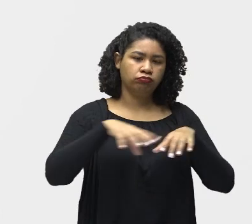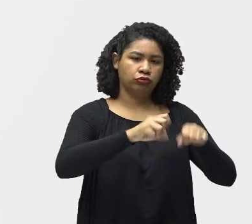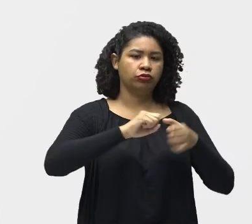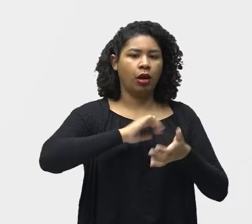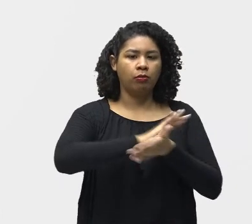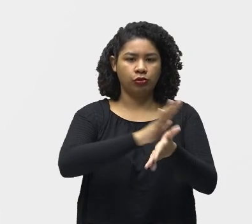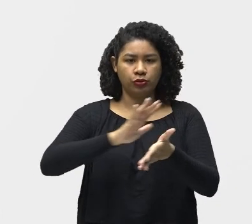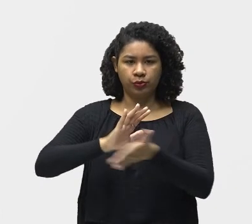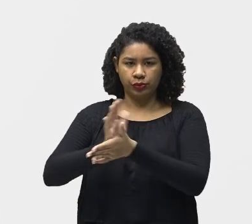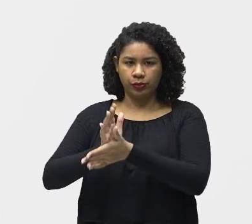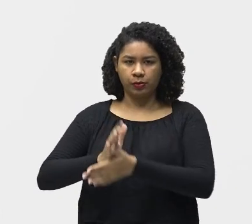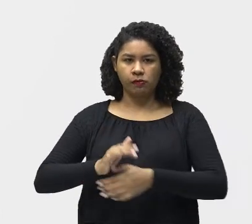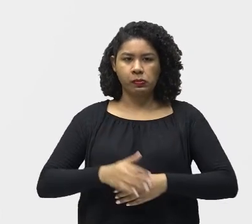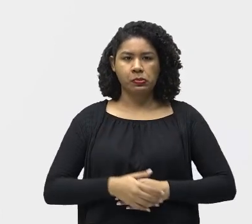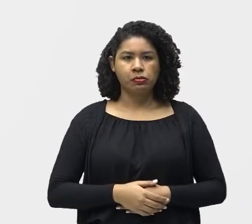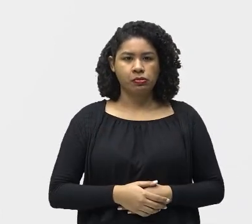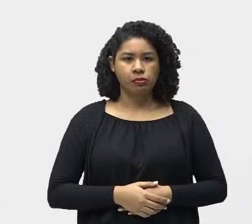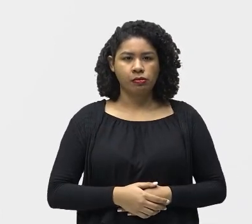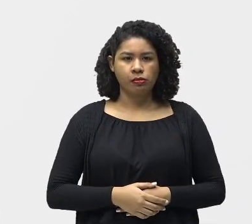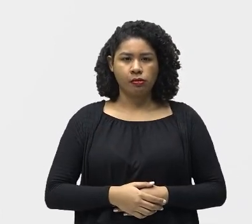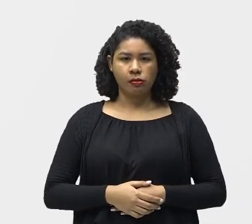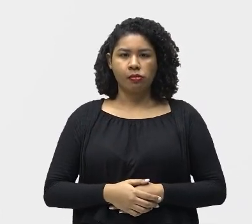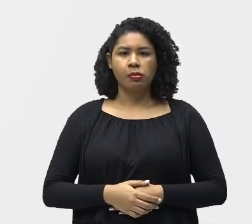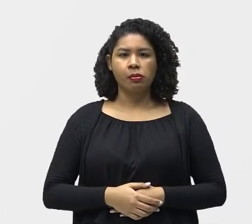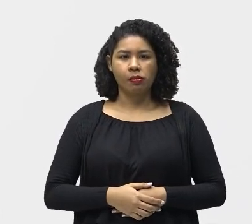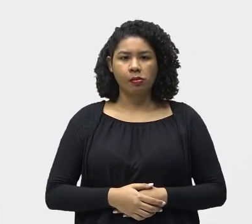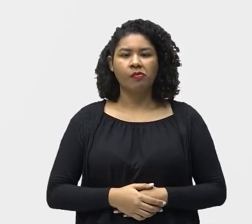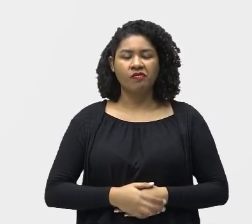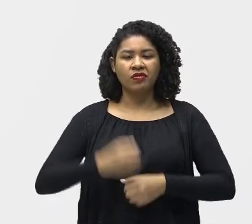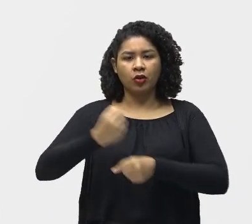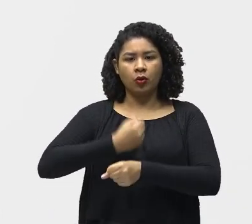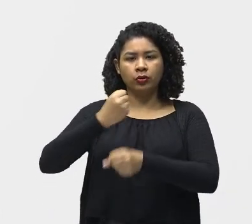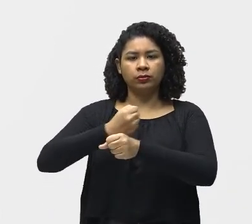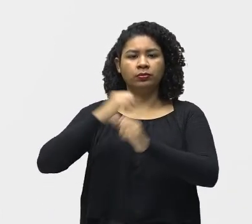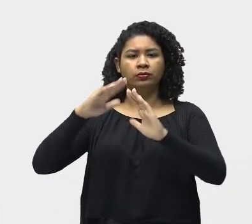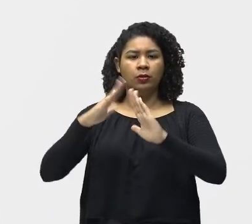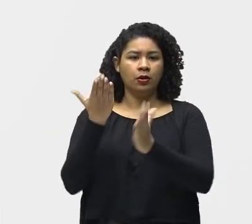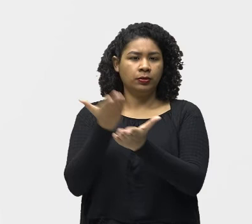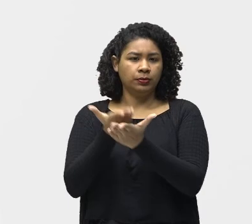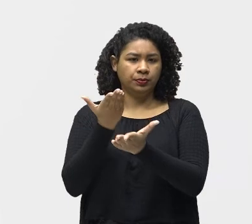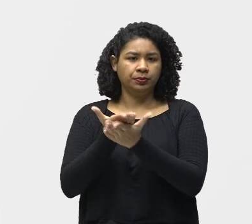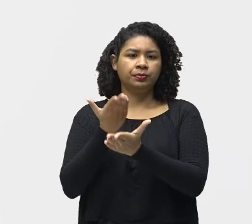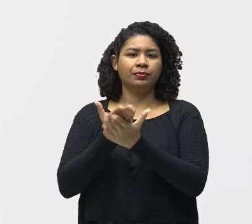Continuando Chegaram ao ponto De construir Colégios